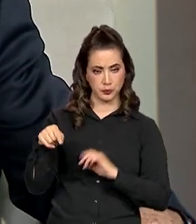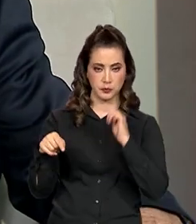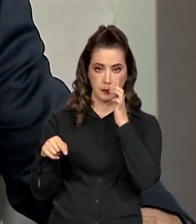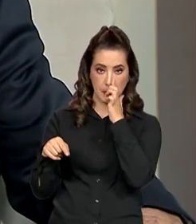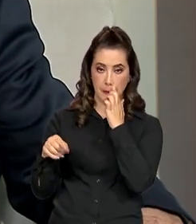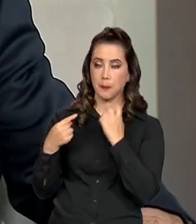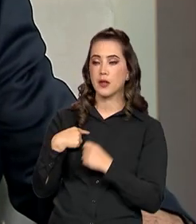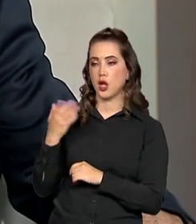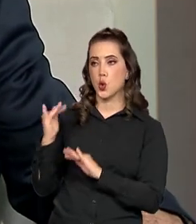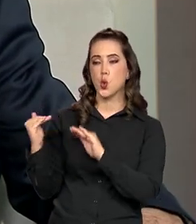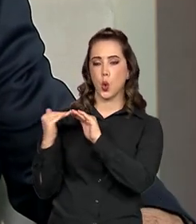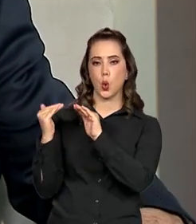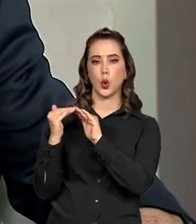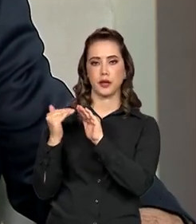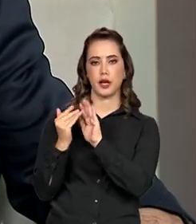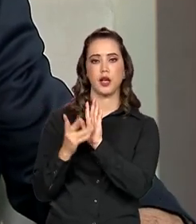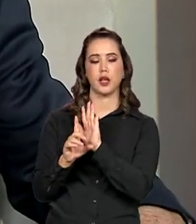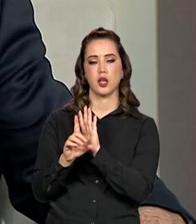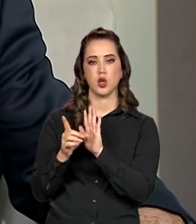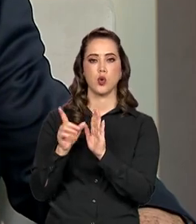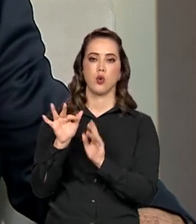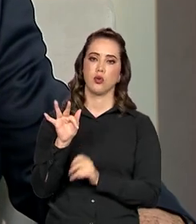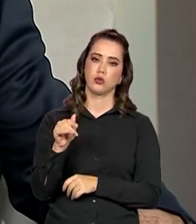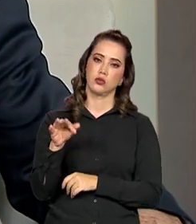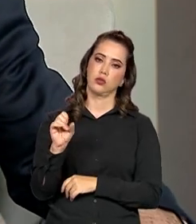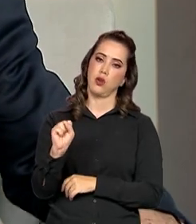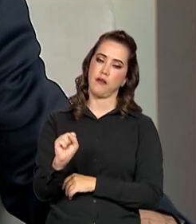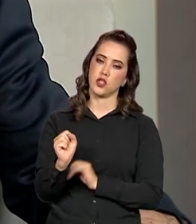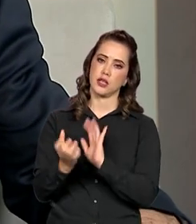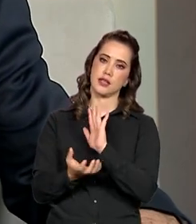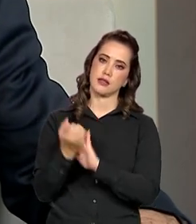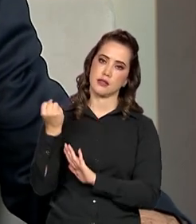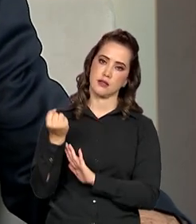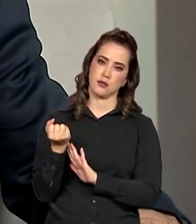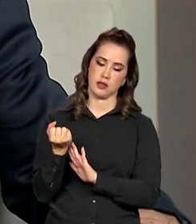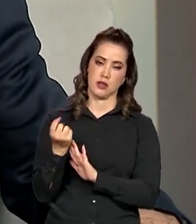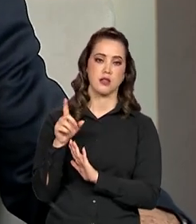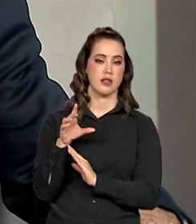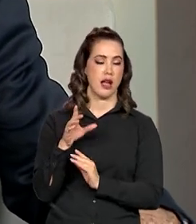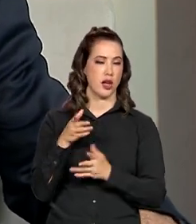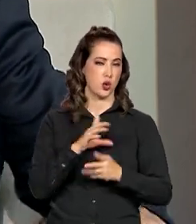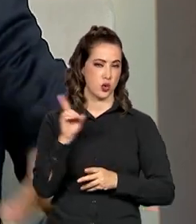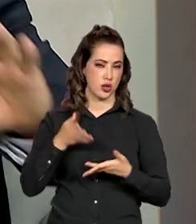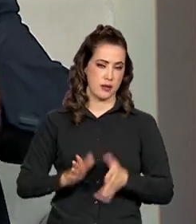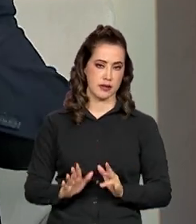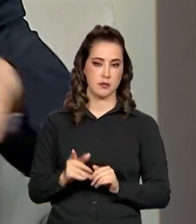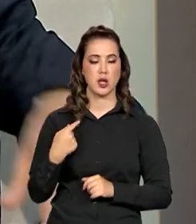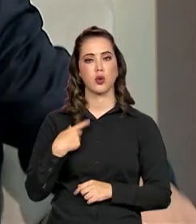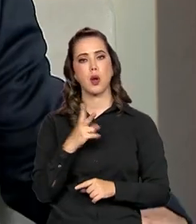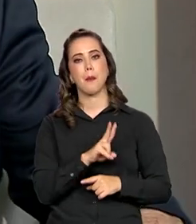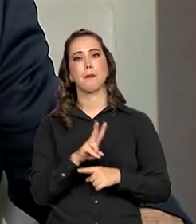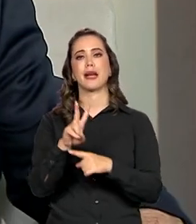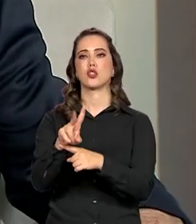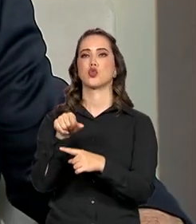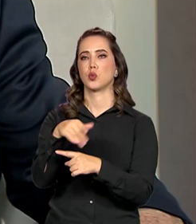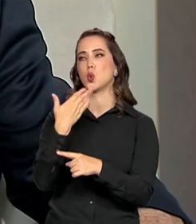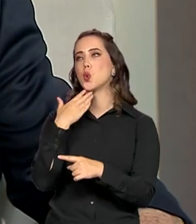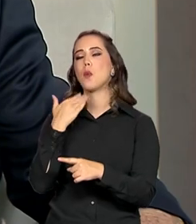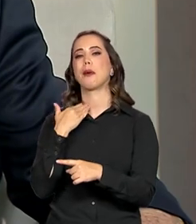eu diria o saque aniversário, eu fiz um empréstimo no banco de X mil reais.